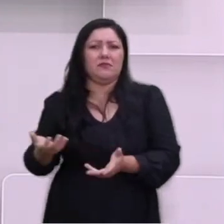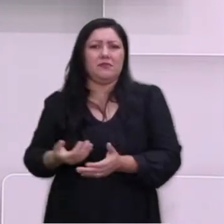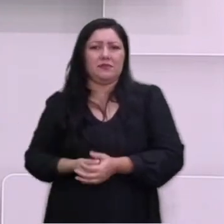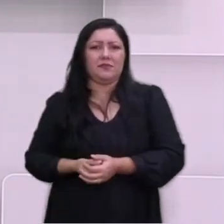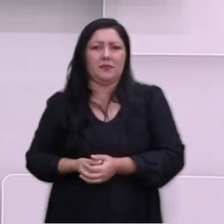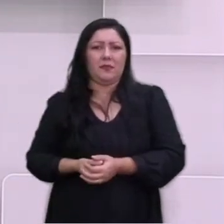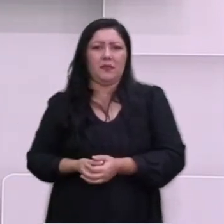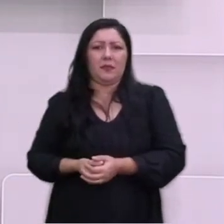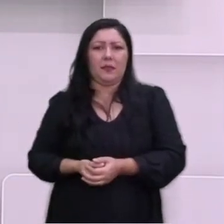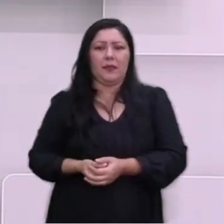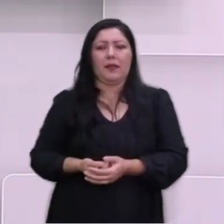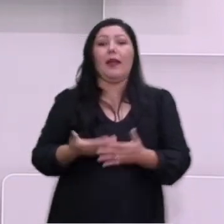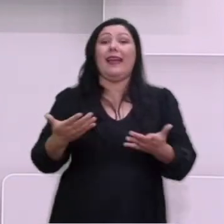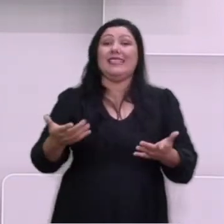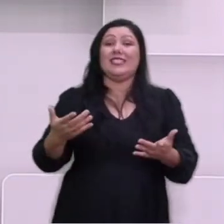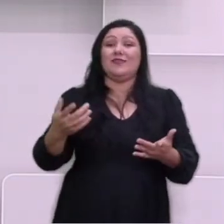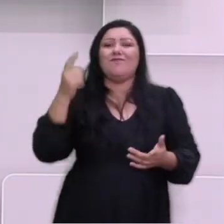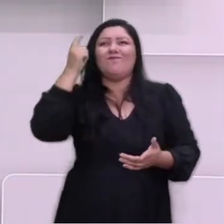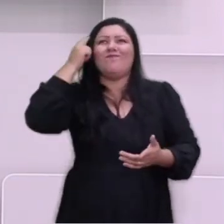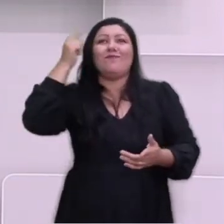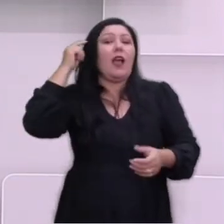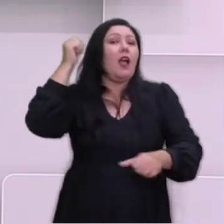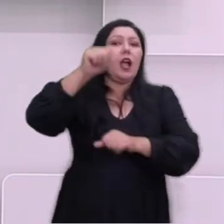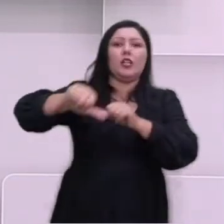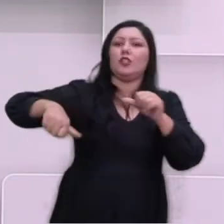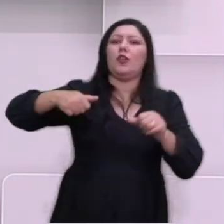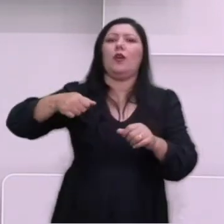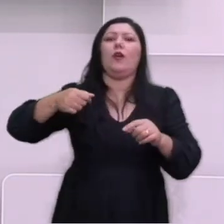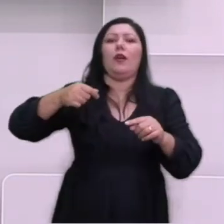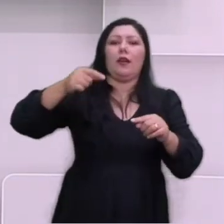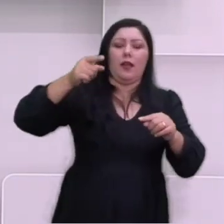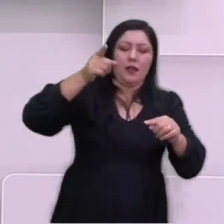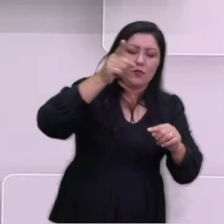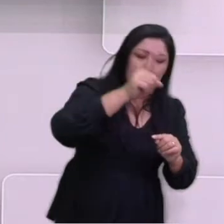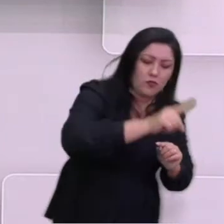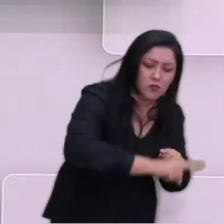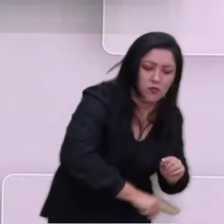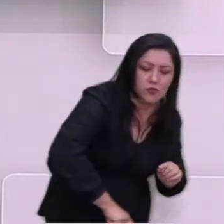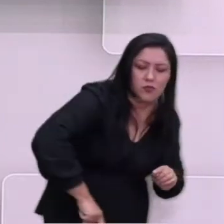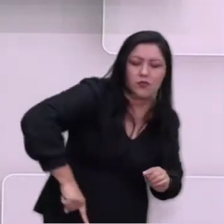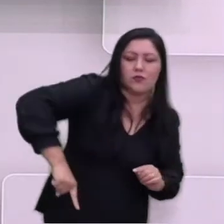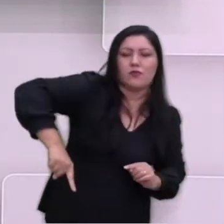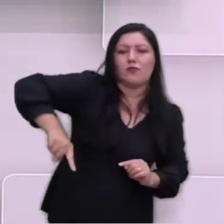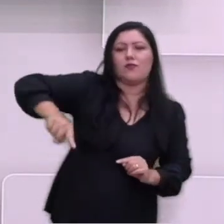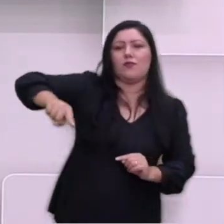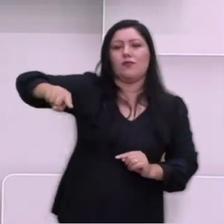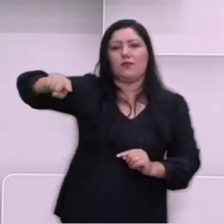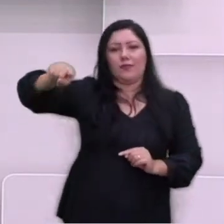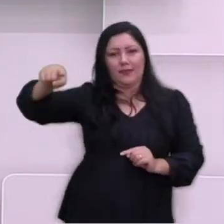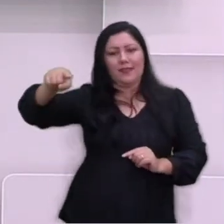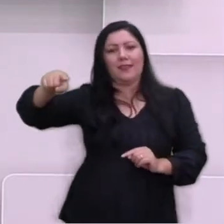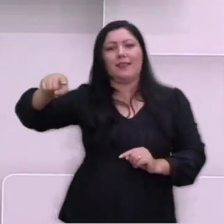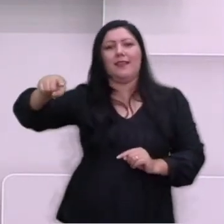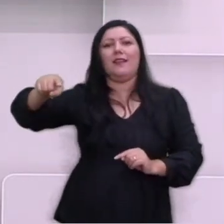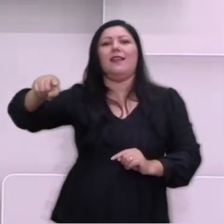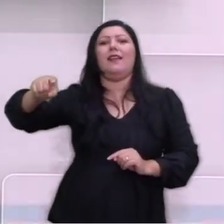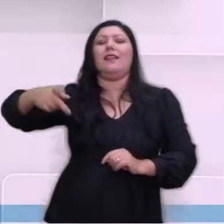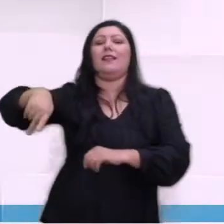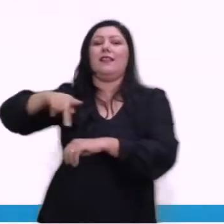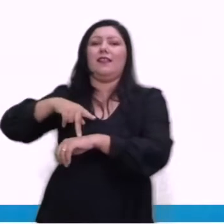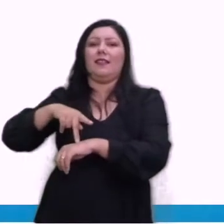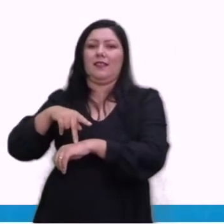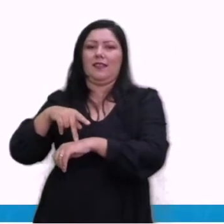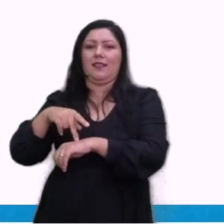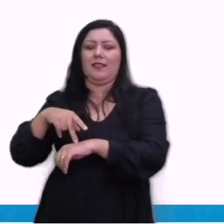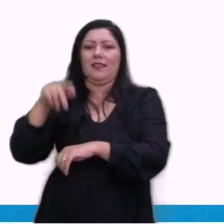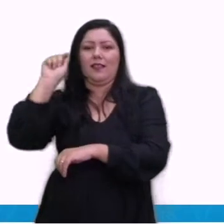a rota do Cabo da Boa Esperança dando a volta na África. Lá aqui, Cabo da Boa Esperança aqui, no sul do